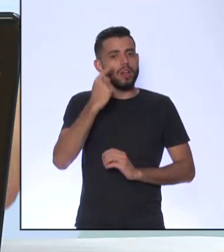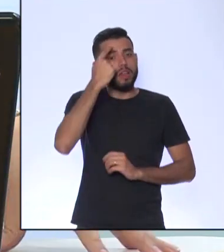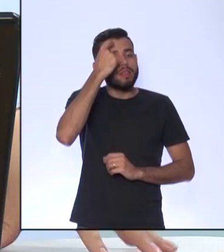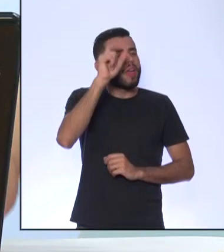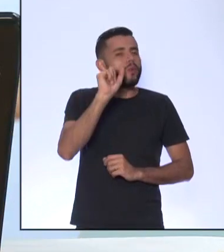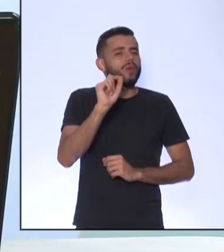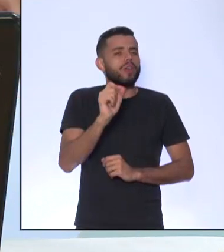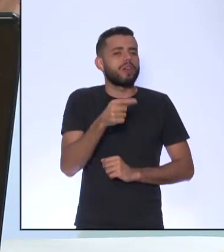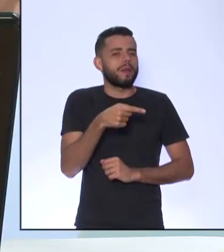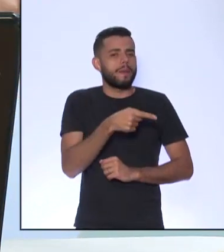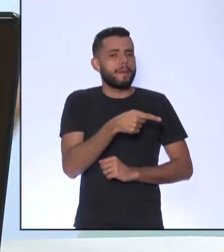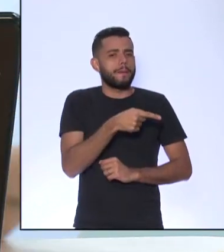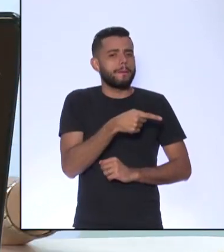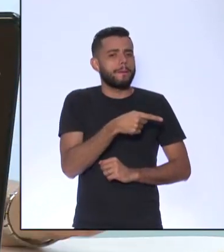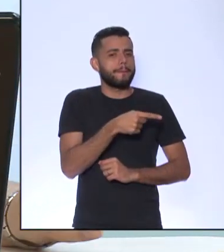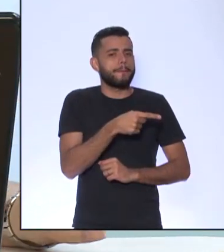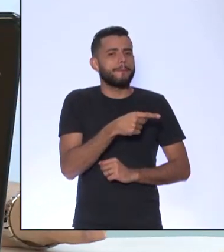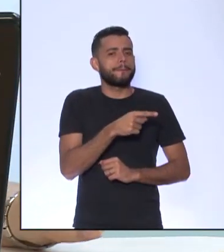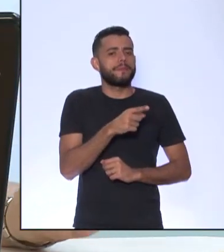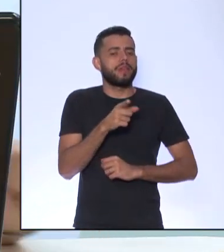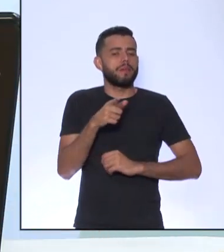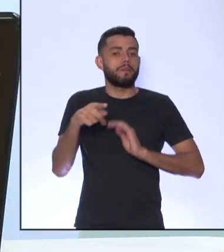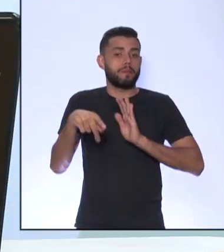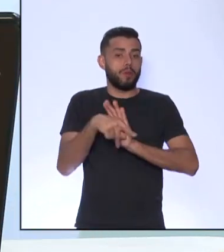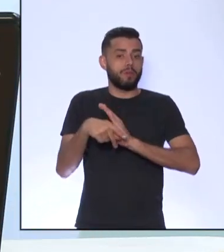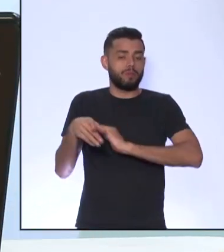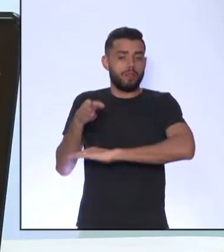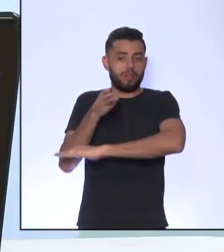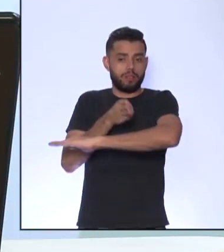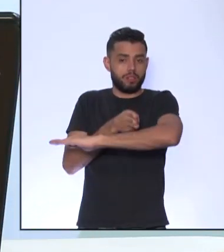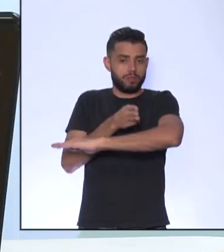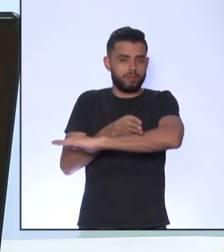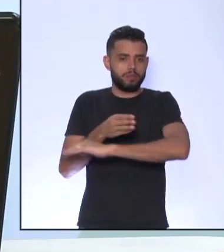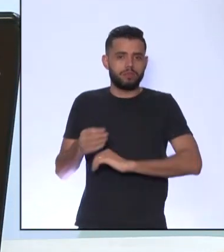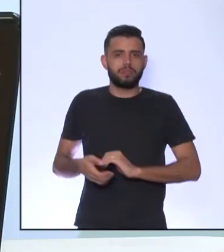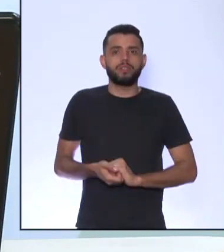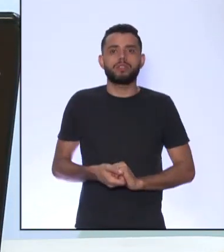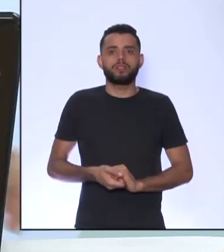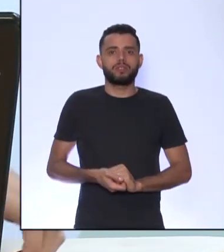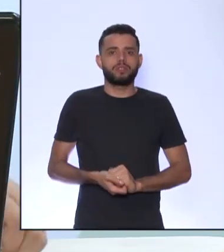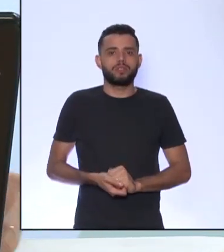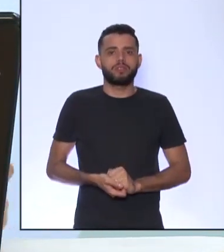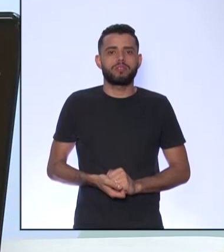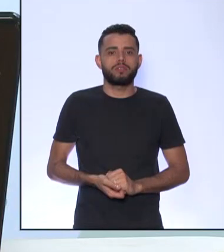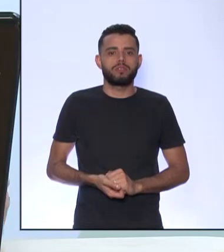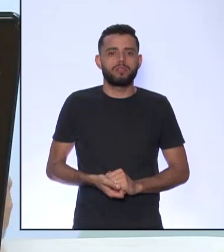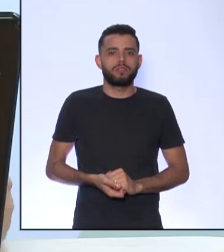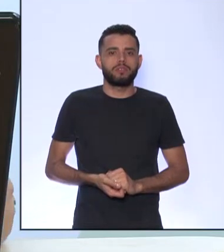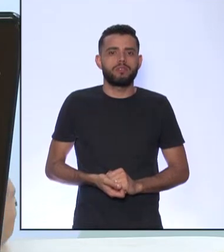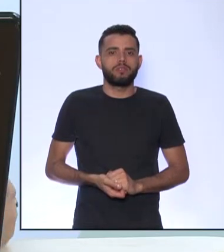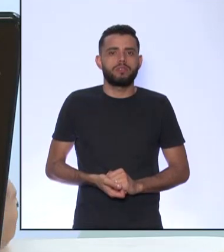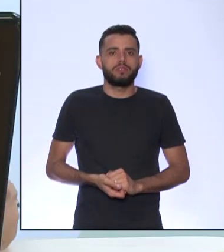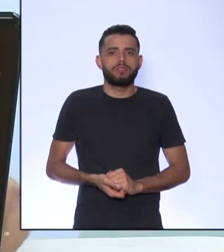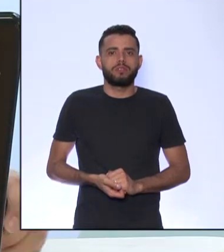Contra a idade média Vamos para o próximo